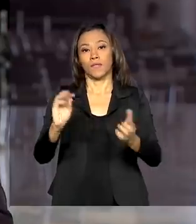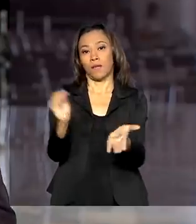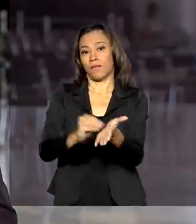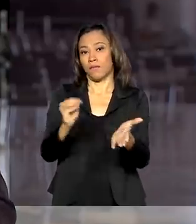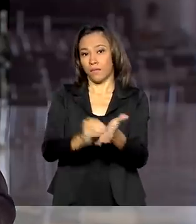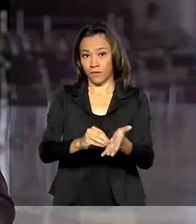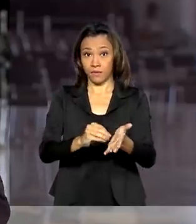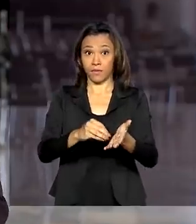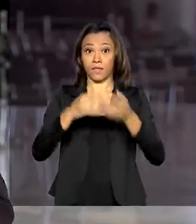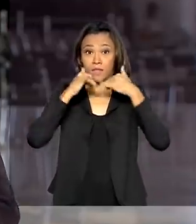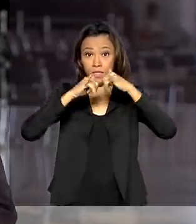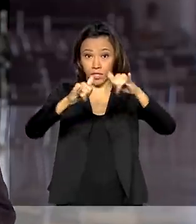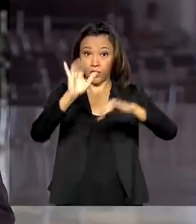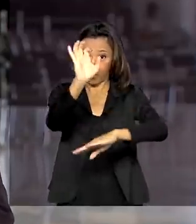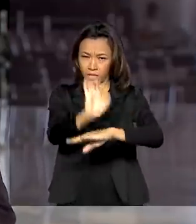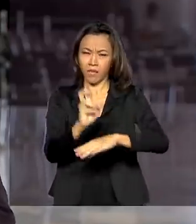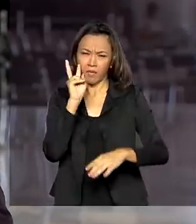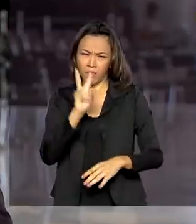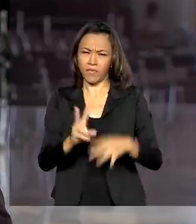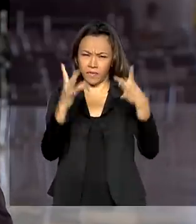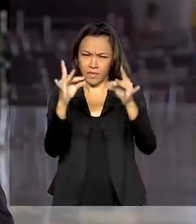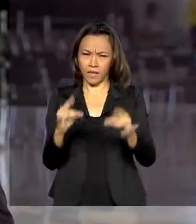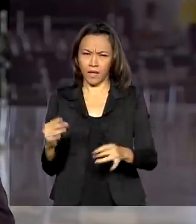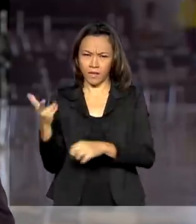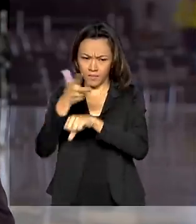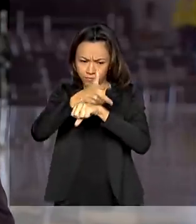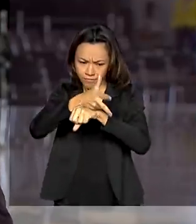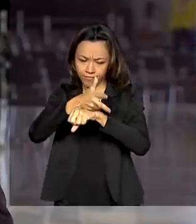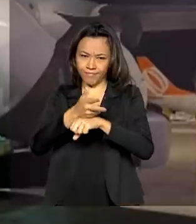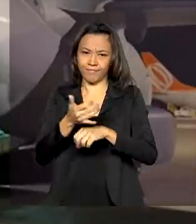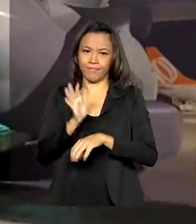no estado. Vamos conferir mais detalhes na reportagem.